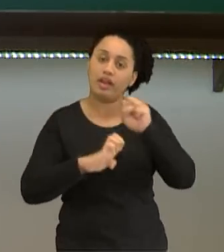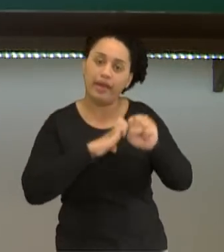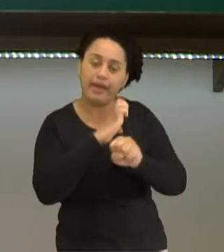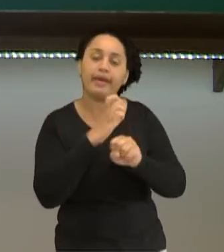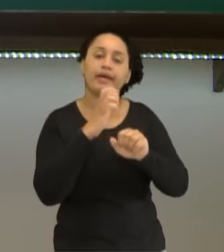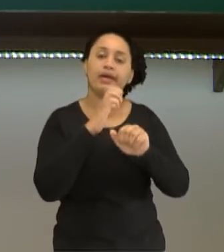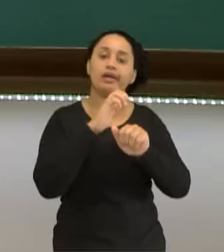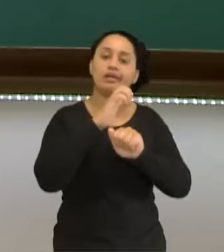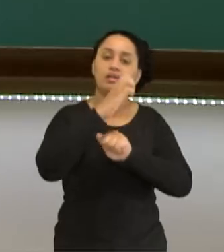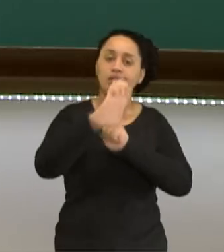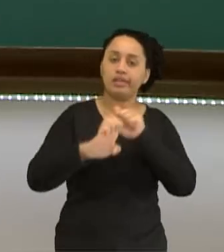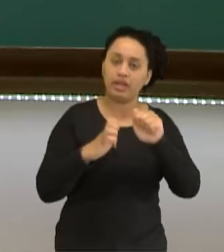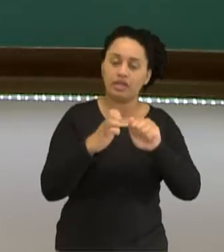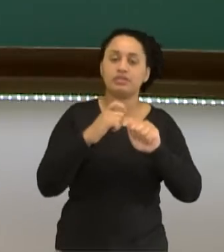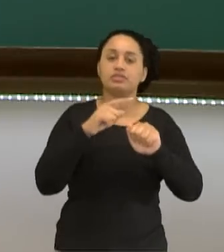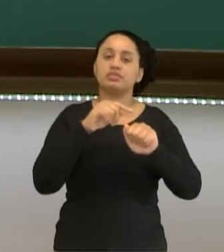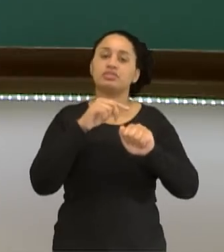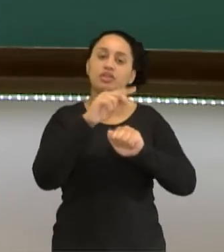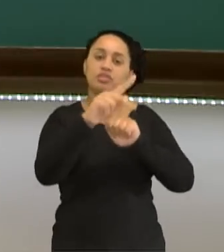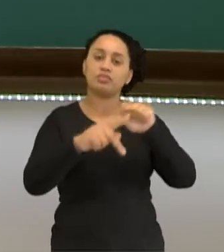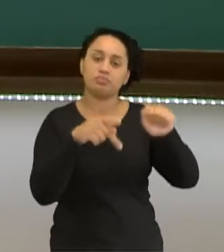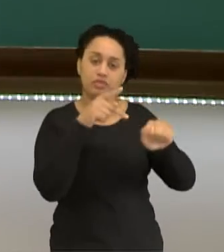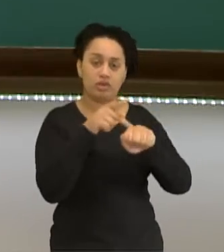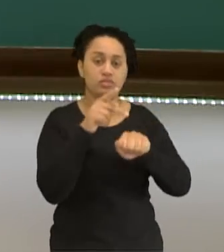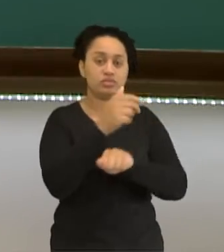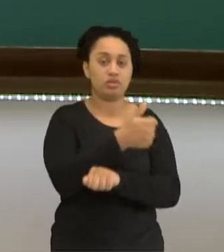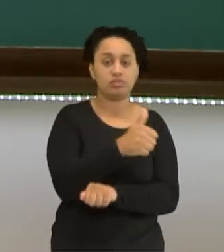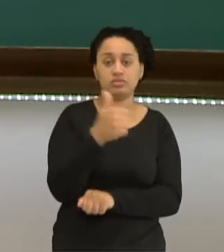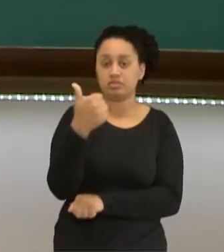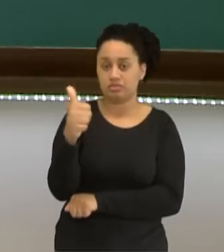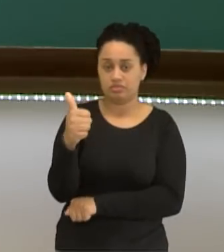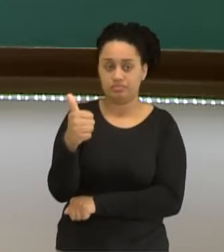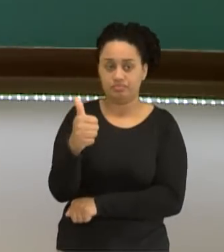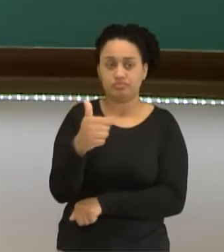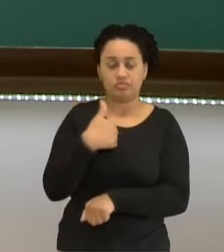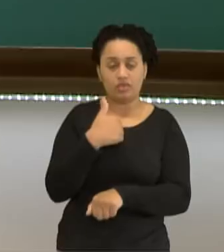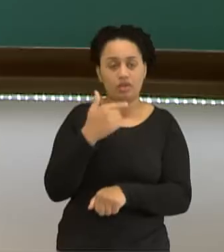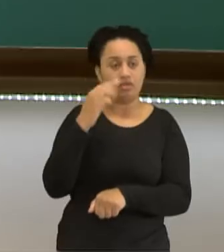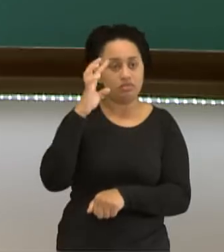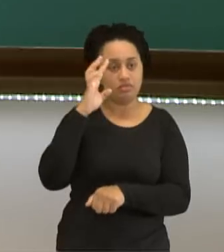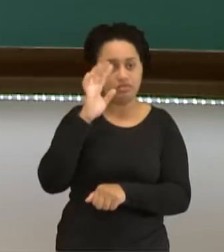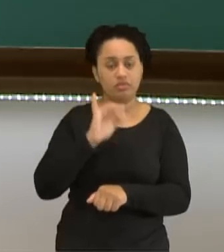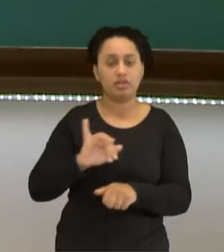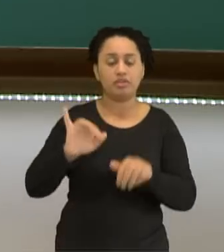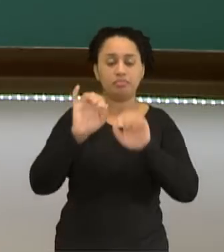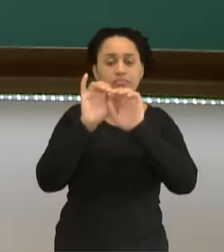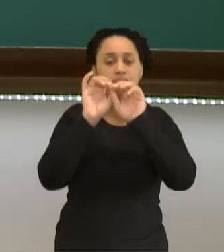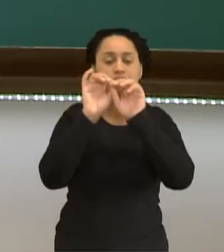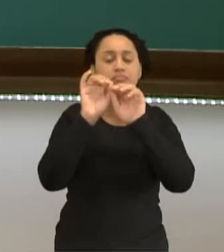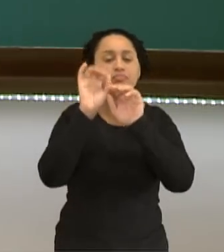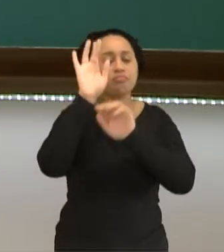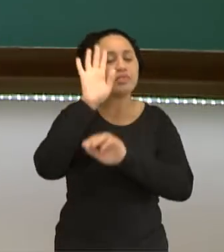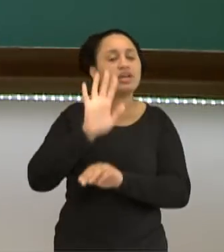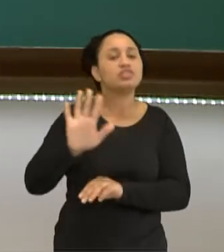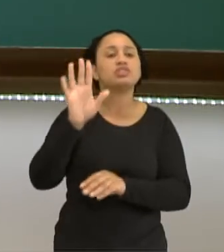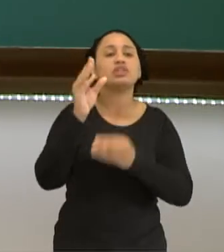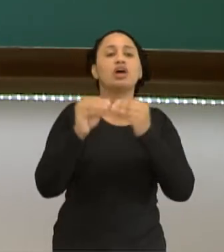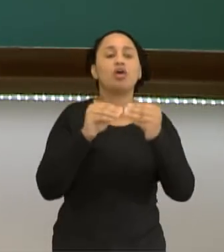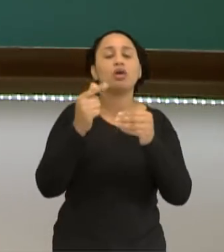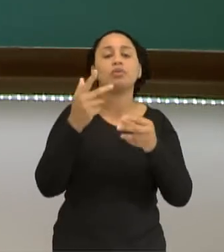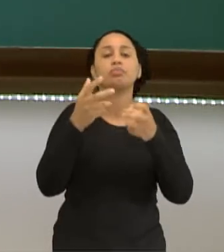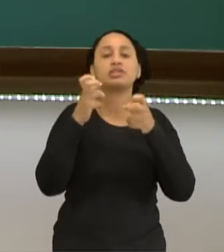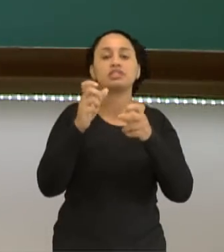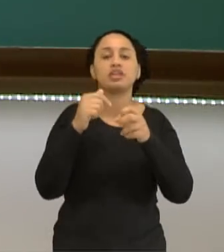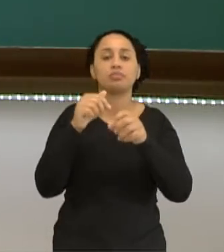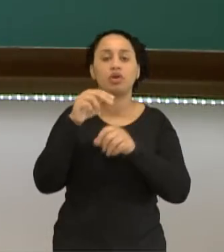imaginar como seria o átomo do sódio, eu vejo a imagem lá da esquerda. A imagem do sódio